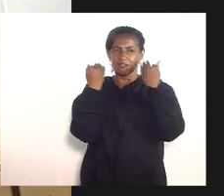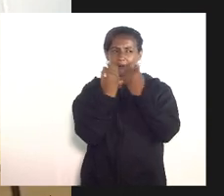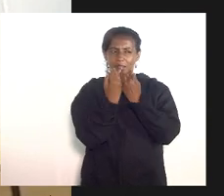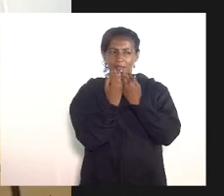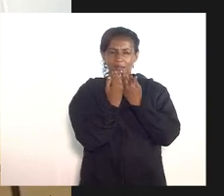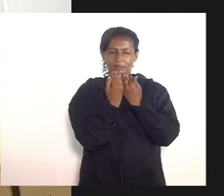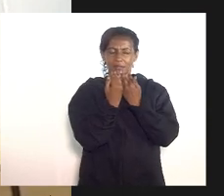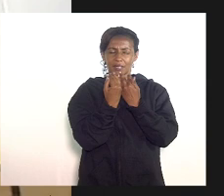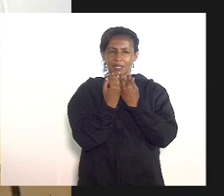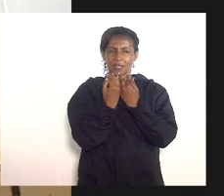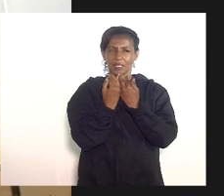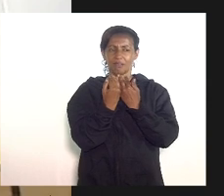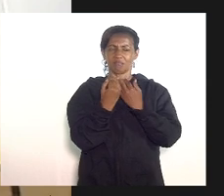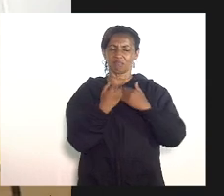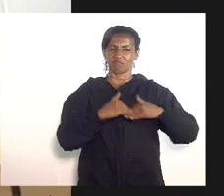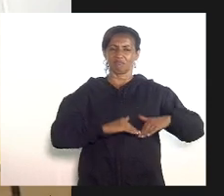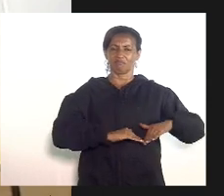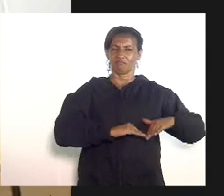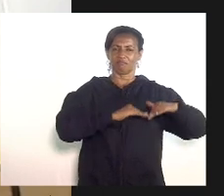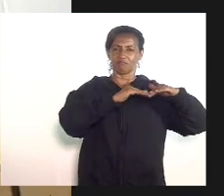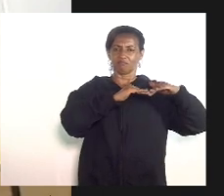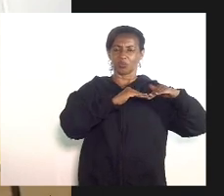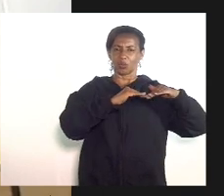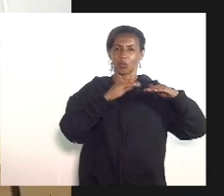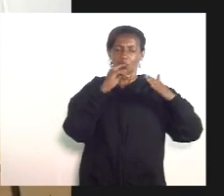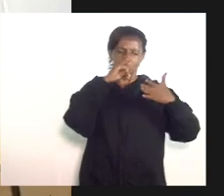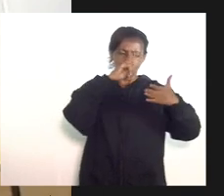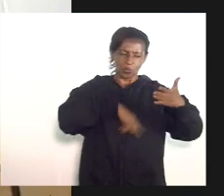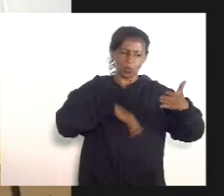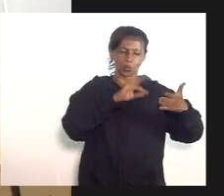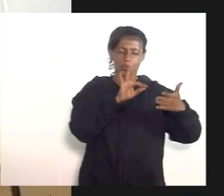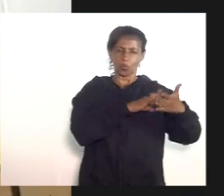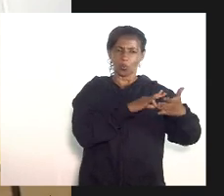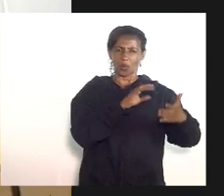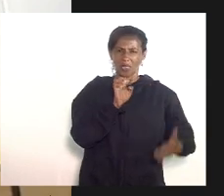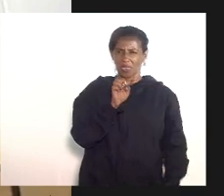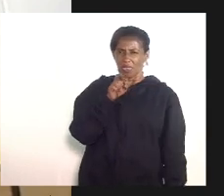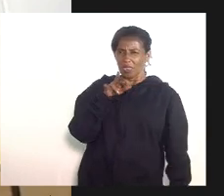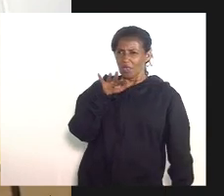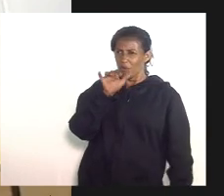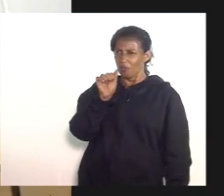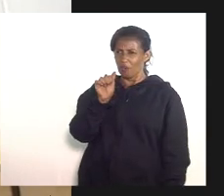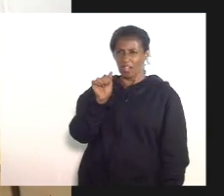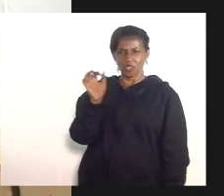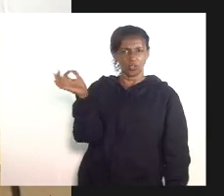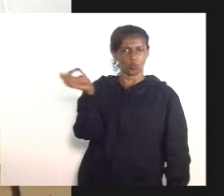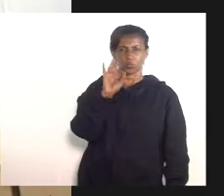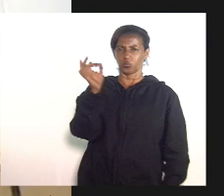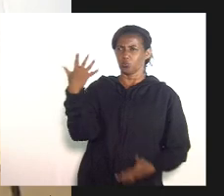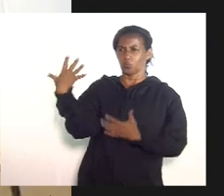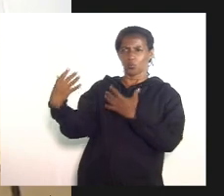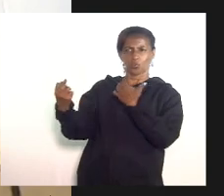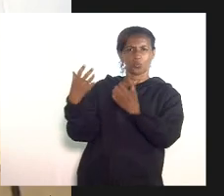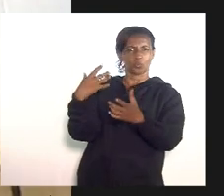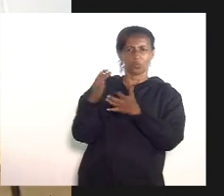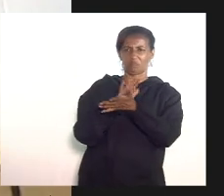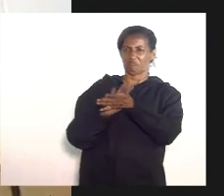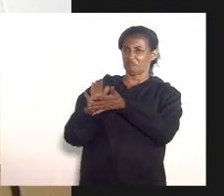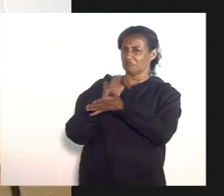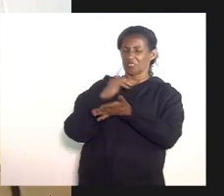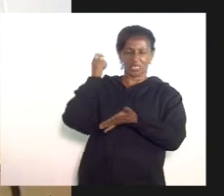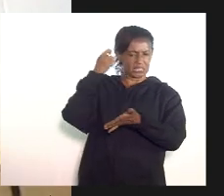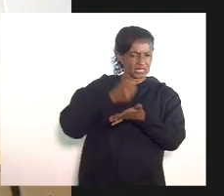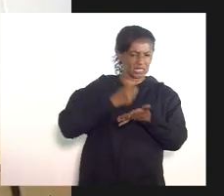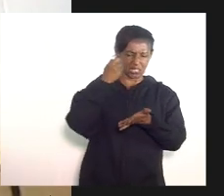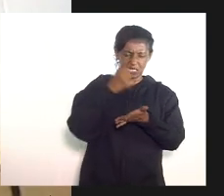acordo com os registros biográficos Eufrásia não aceitou qualquer tipo de tutela e insistiu